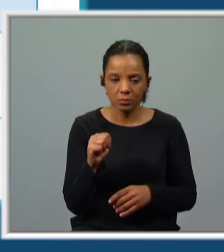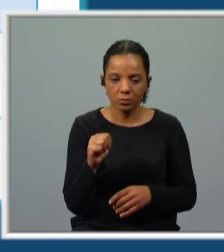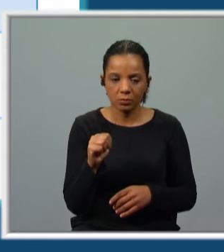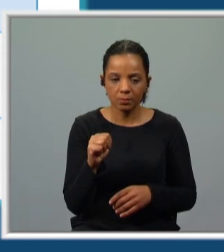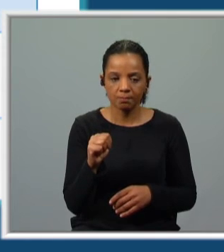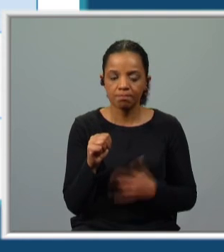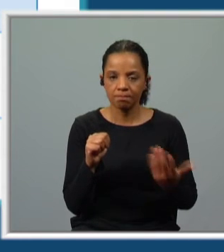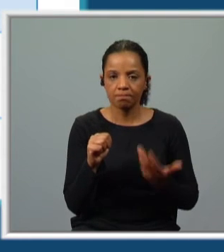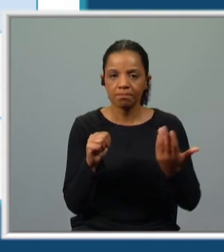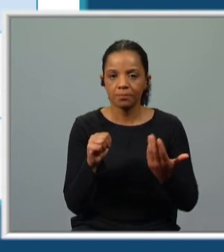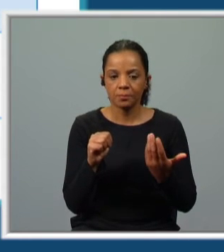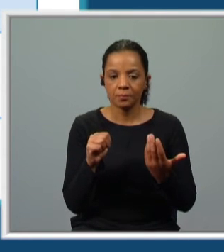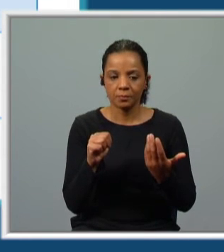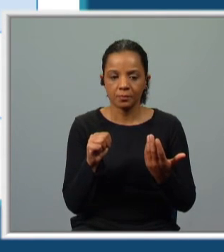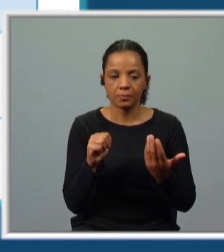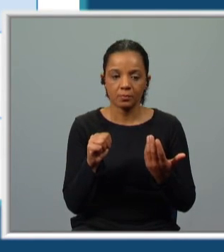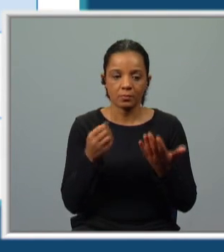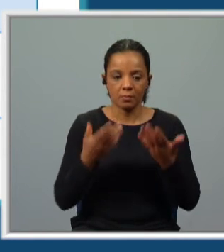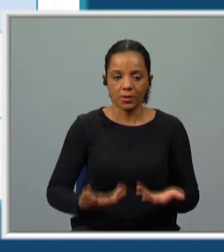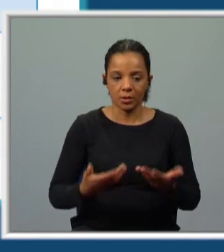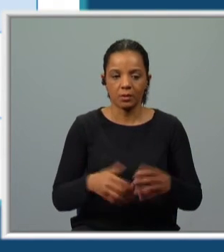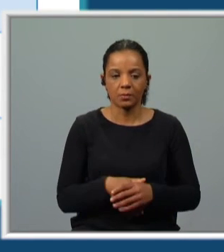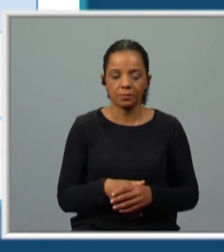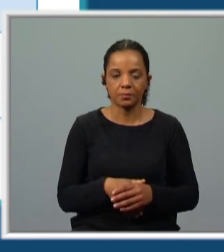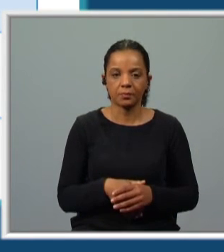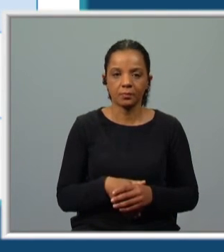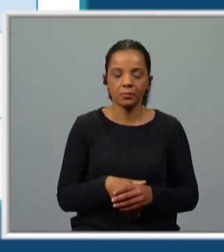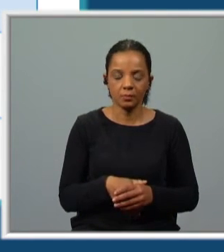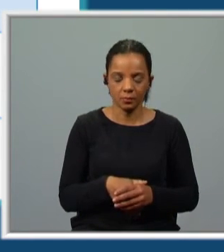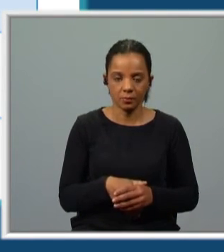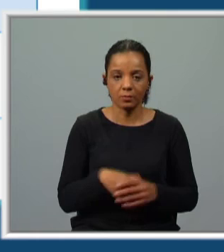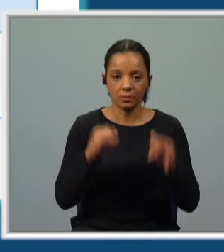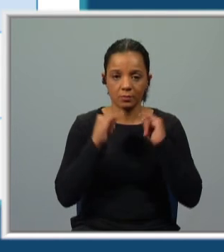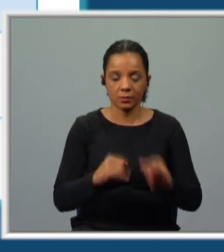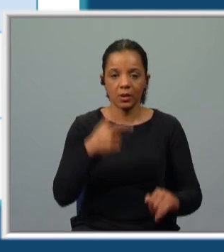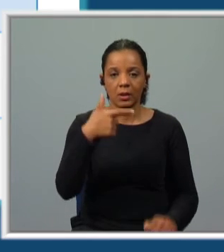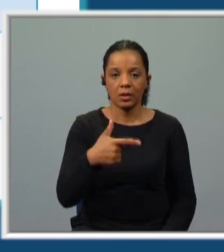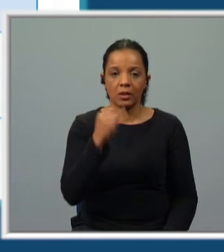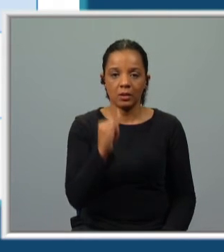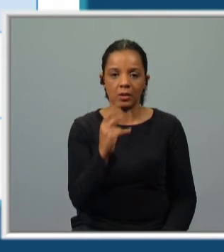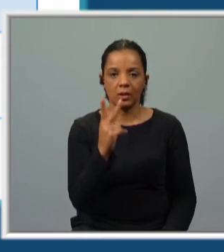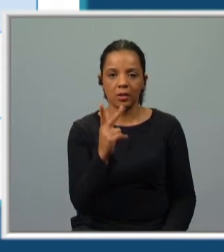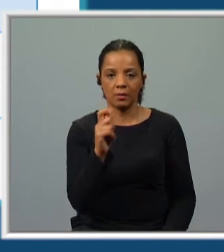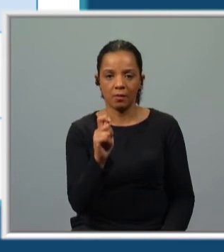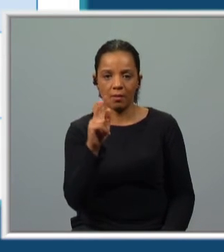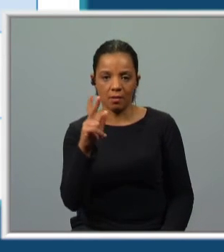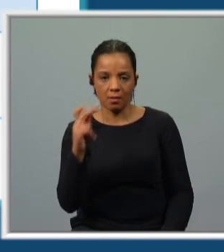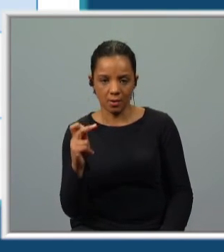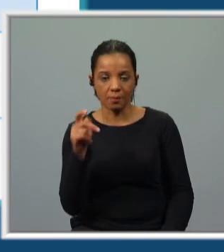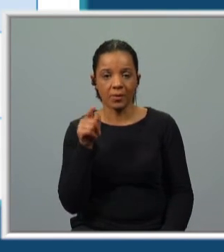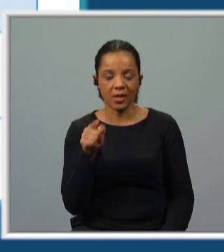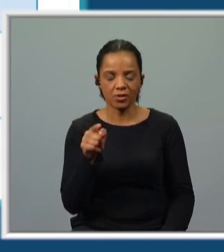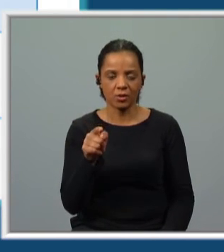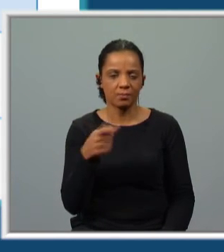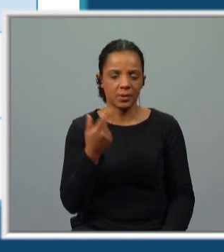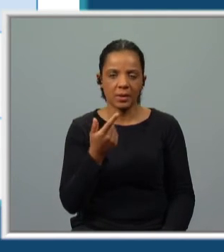Vamos à deriva. É o presente. Manuel, tivera um sonho. E este? Este, que é o que tu